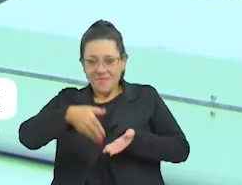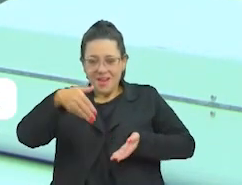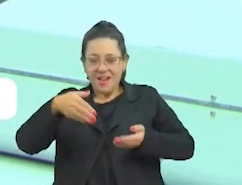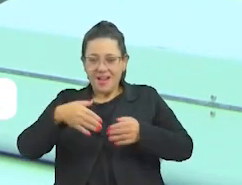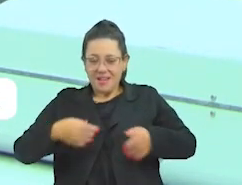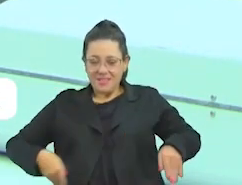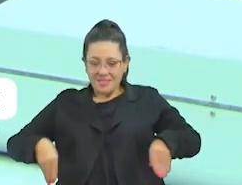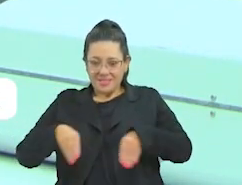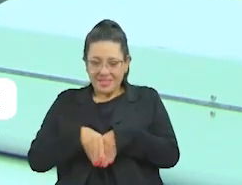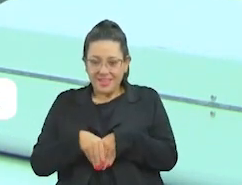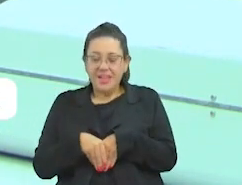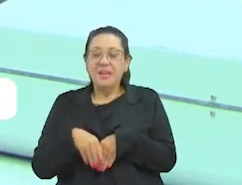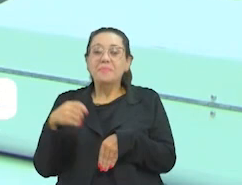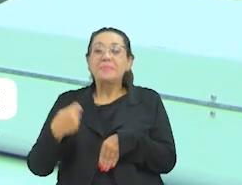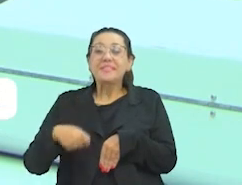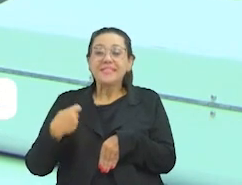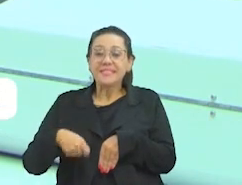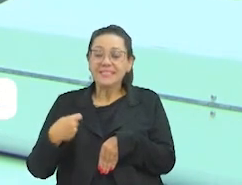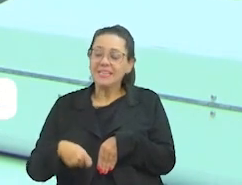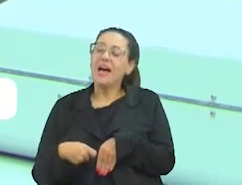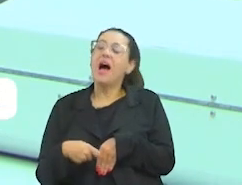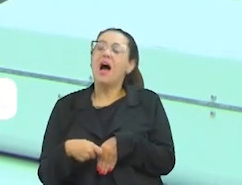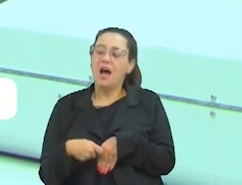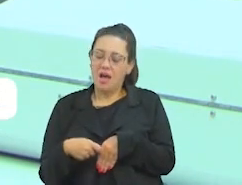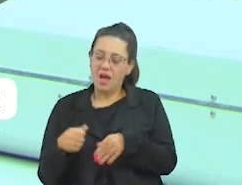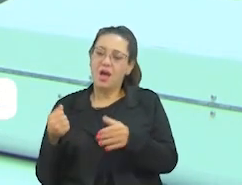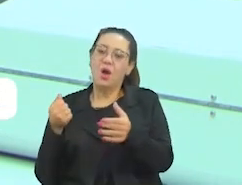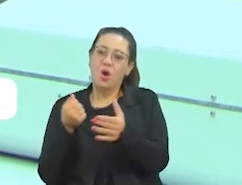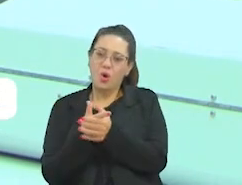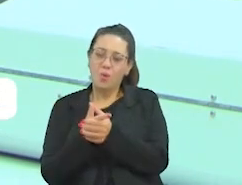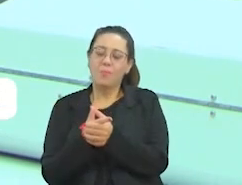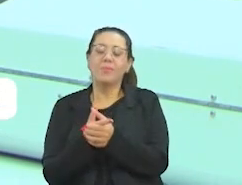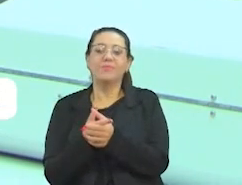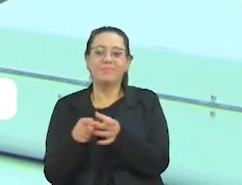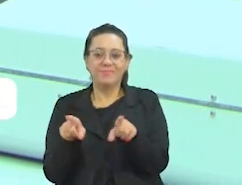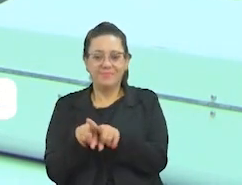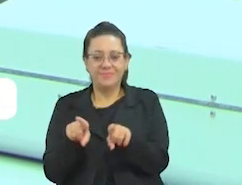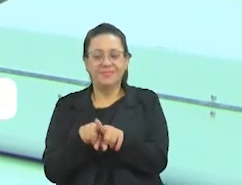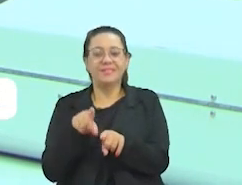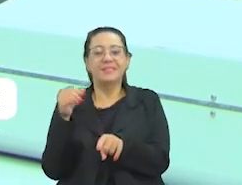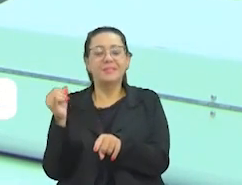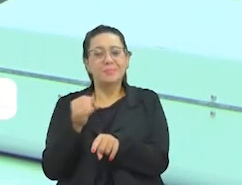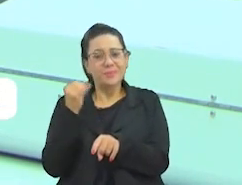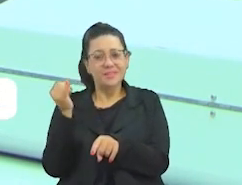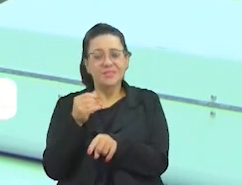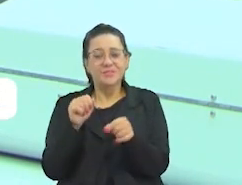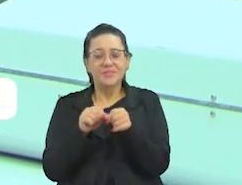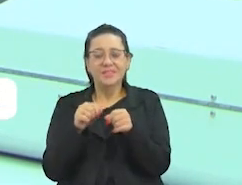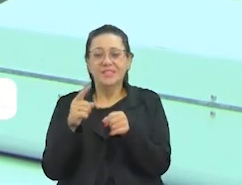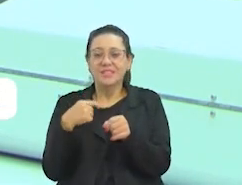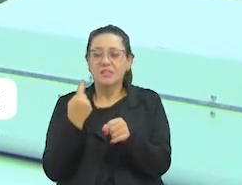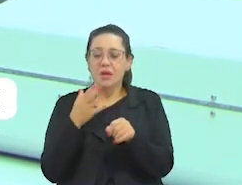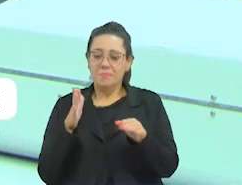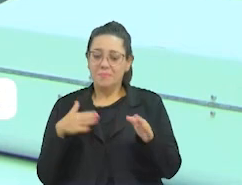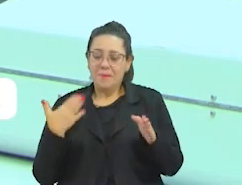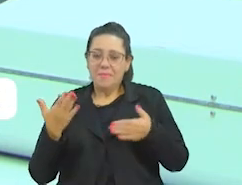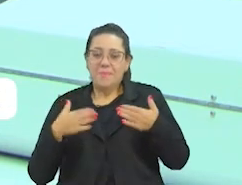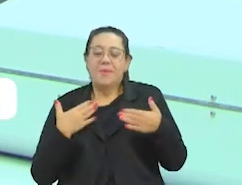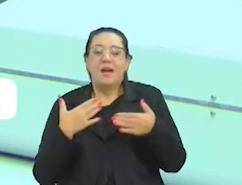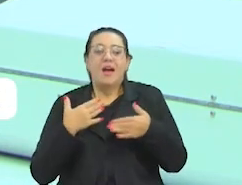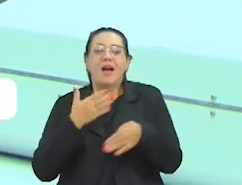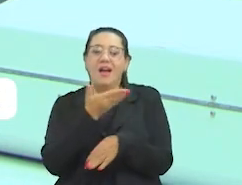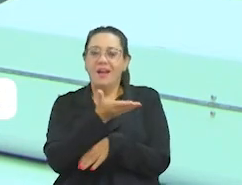Mas por ter aí 15 dias de projeto, ela está bem, não está nos surpreendendo, porque a população